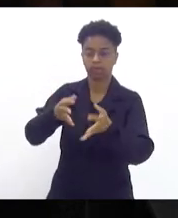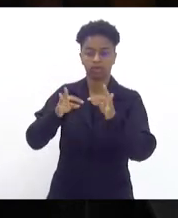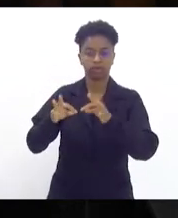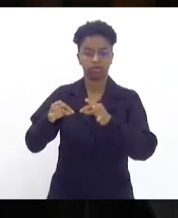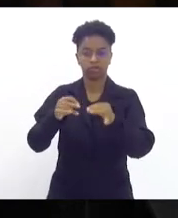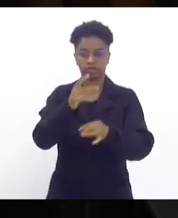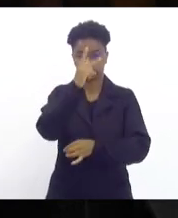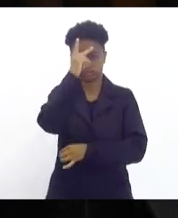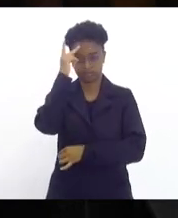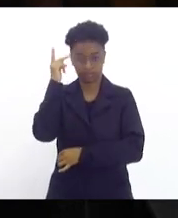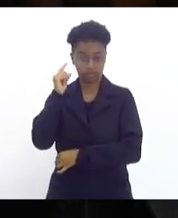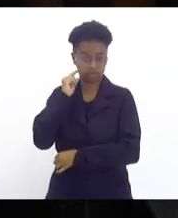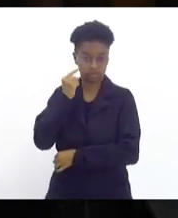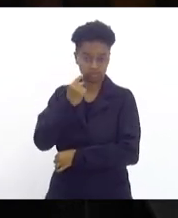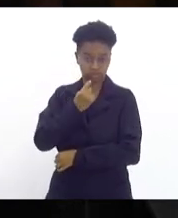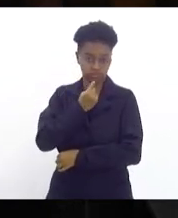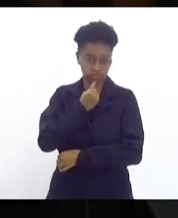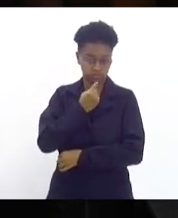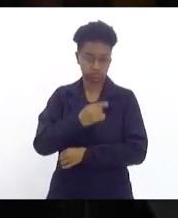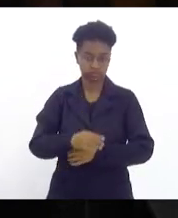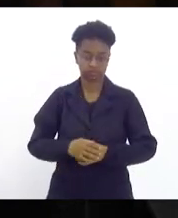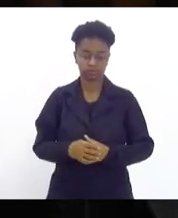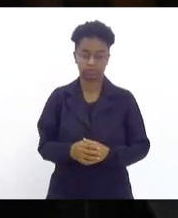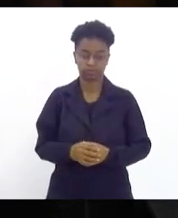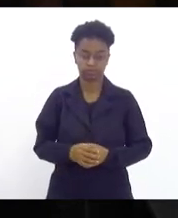deficientes auditivos.